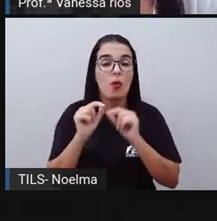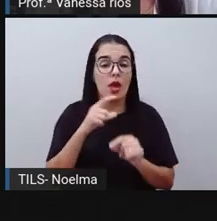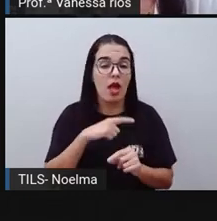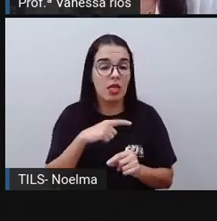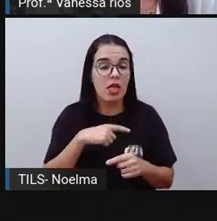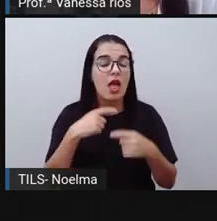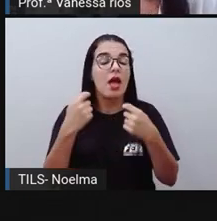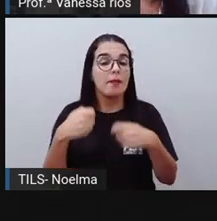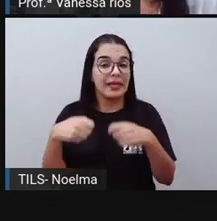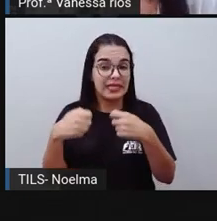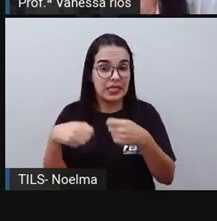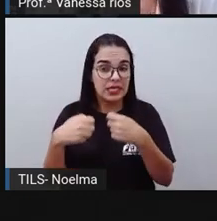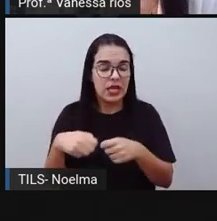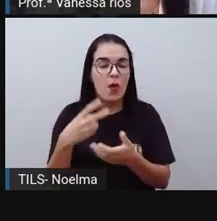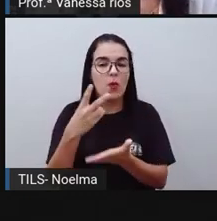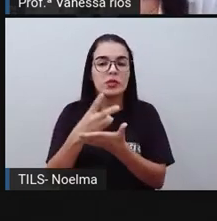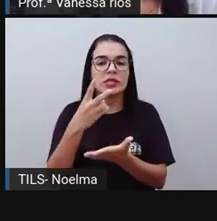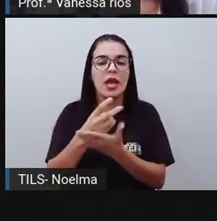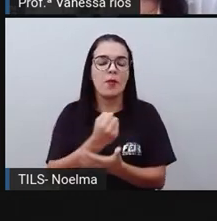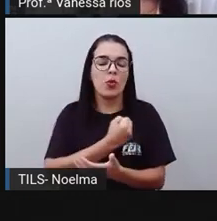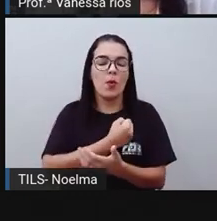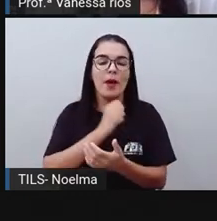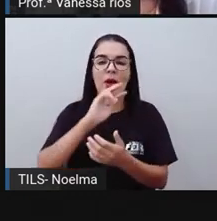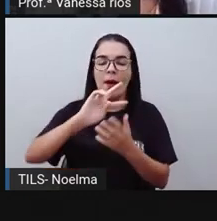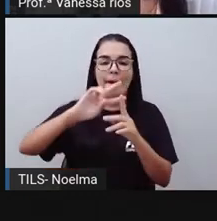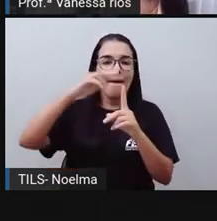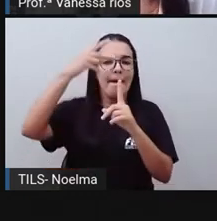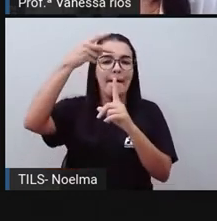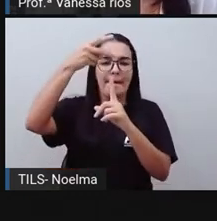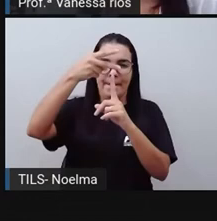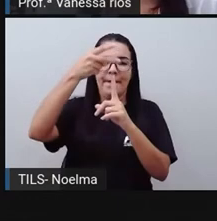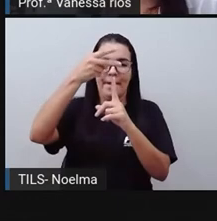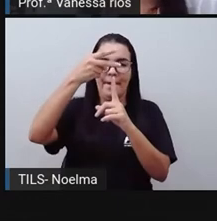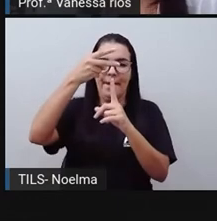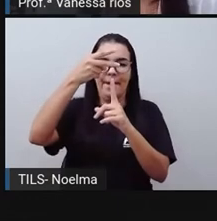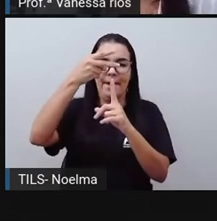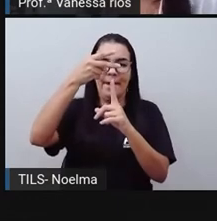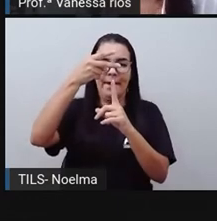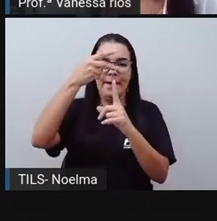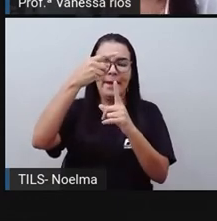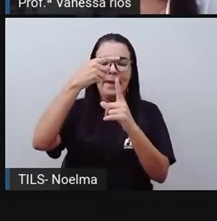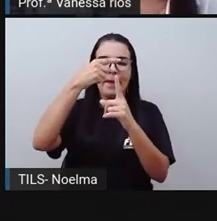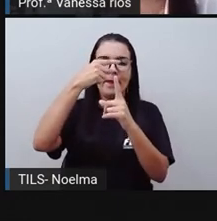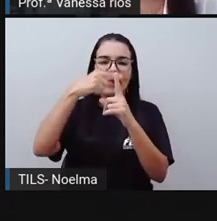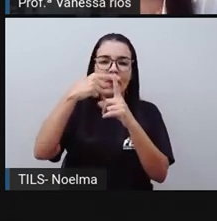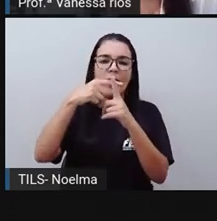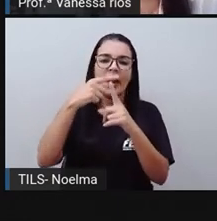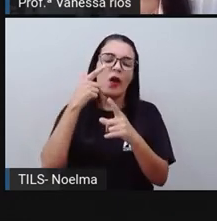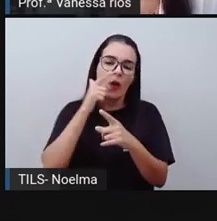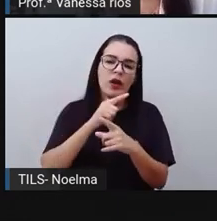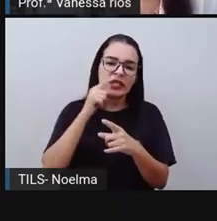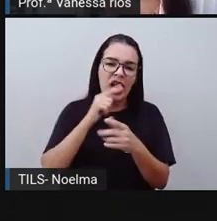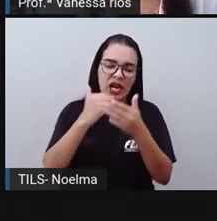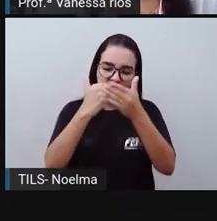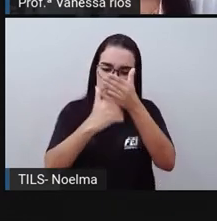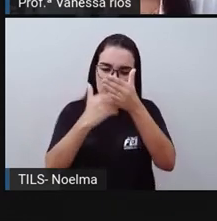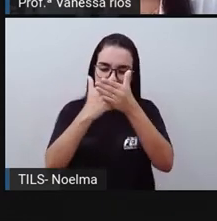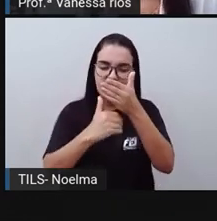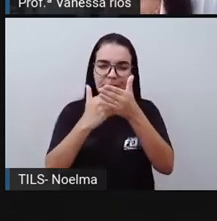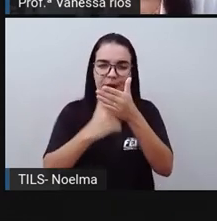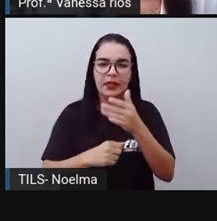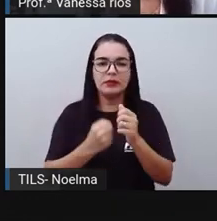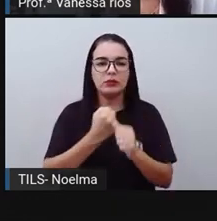aí a necessidade do número maior estar na parte superior, porque a gente vai conseguir diminuir um número